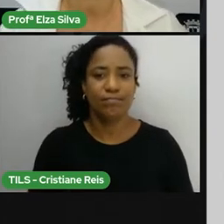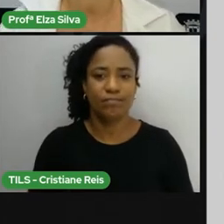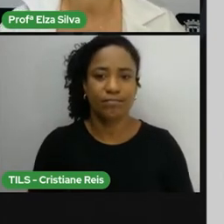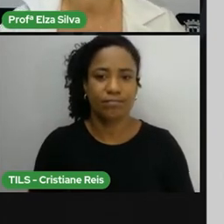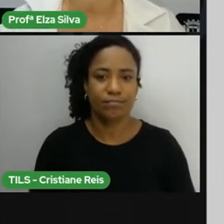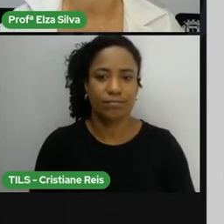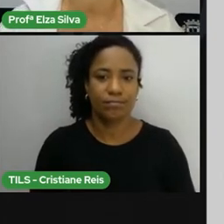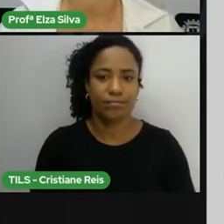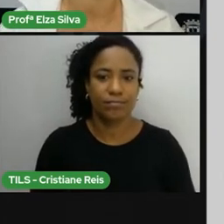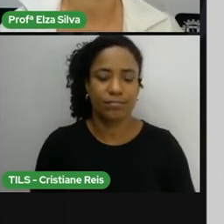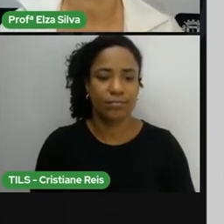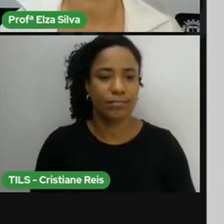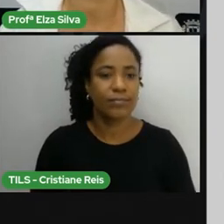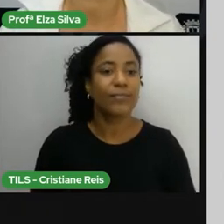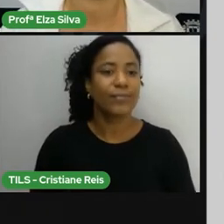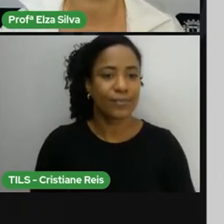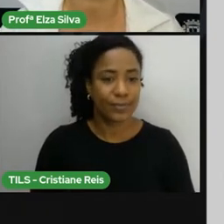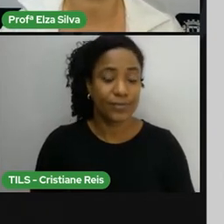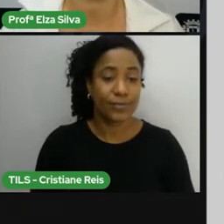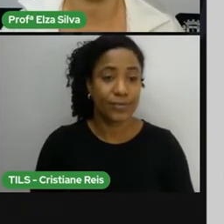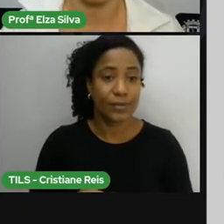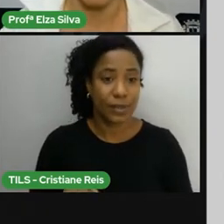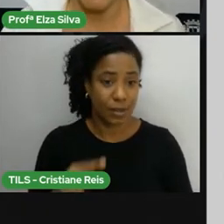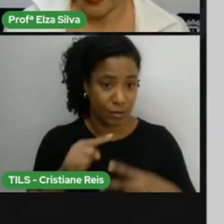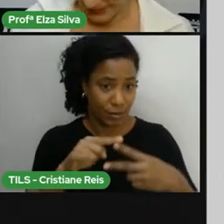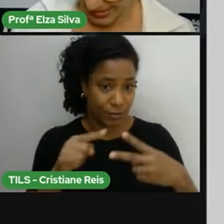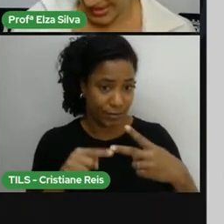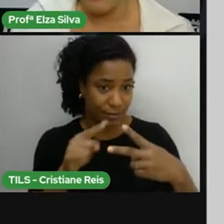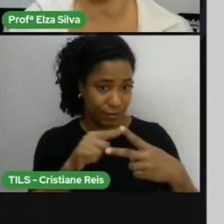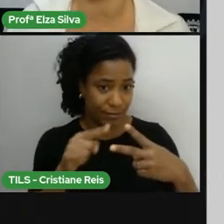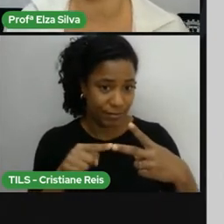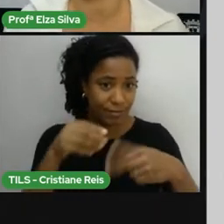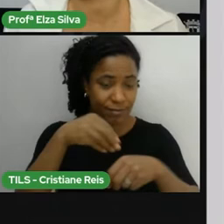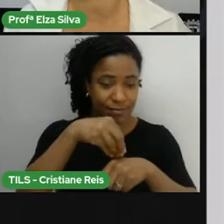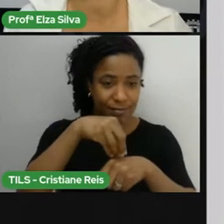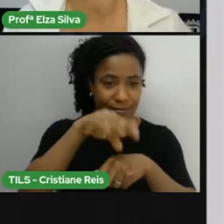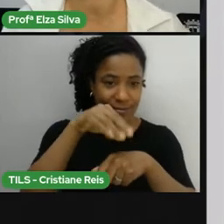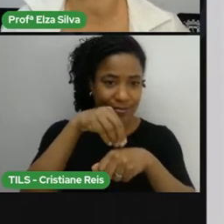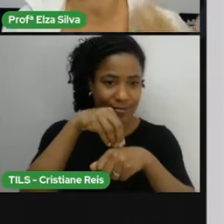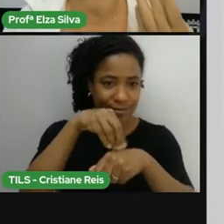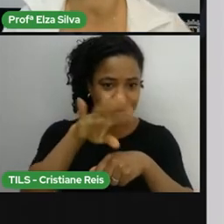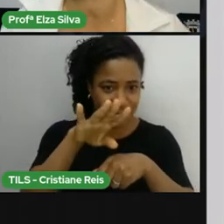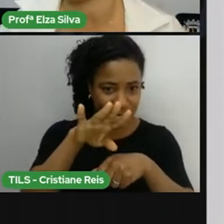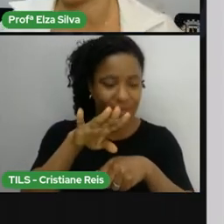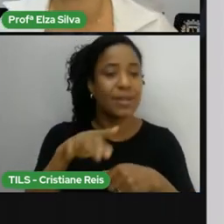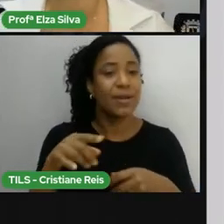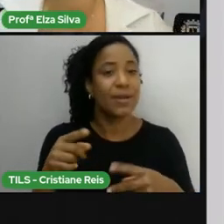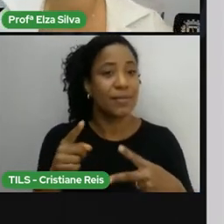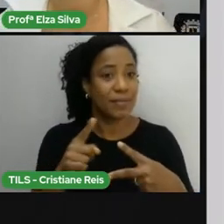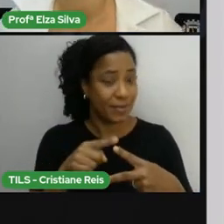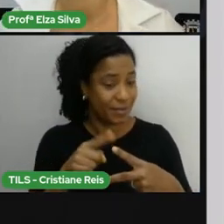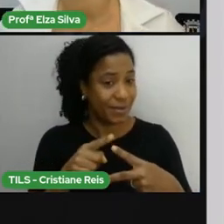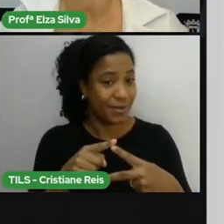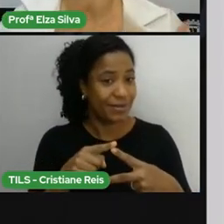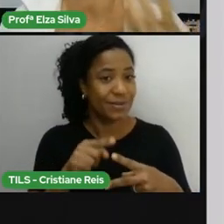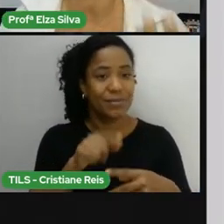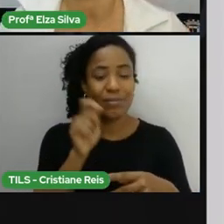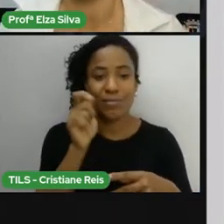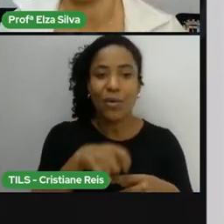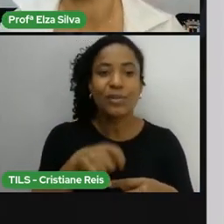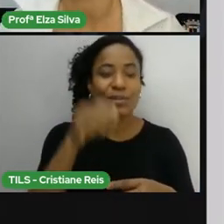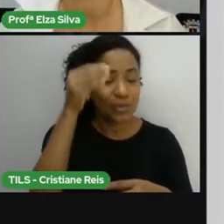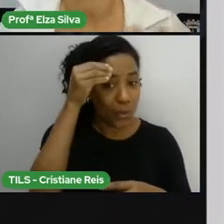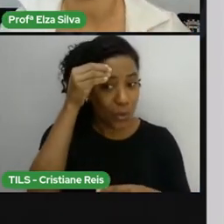Eu trago aqui agora para vocês duas sugestões. A primeira, para que vocês possam ampliar o